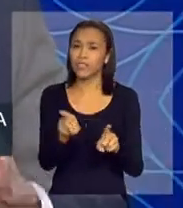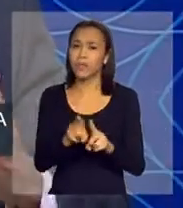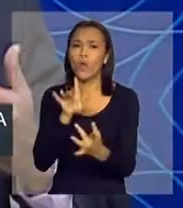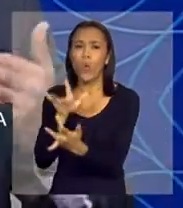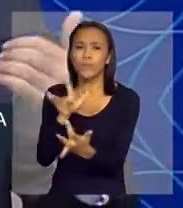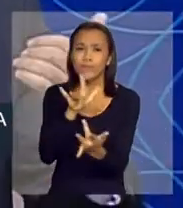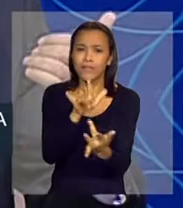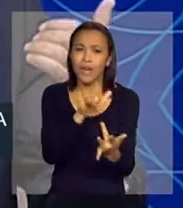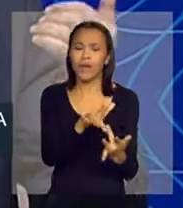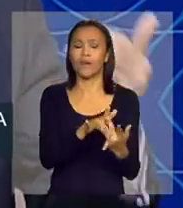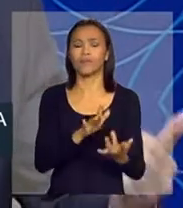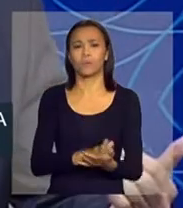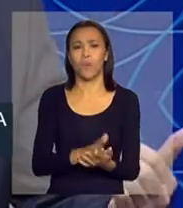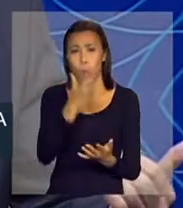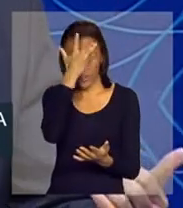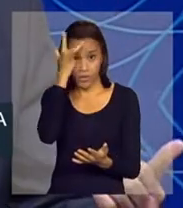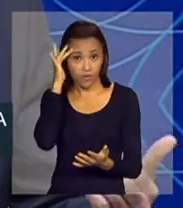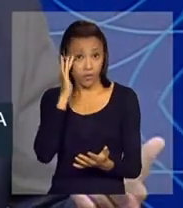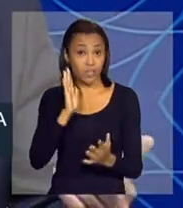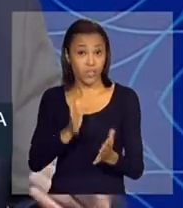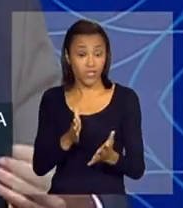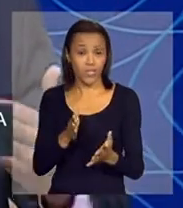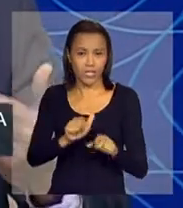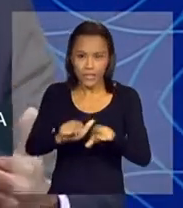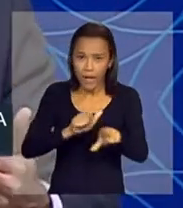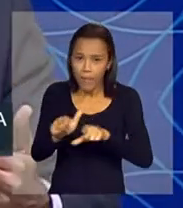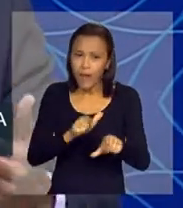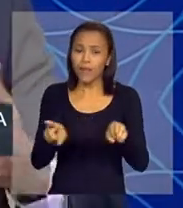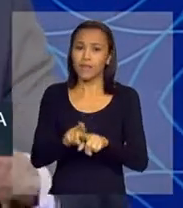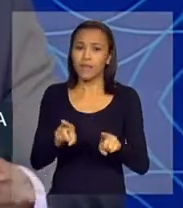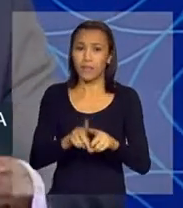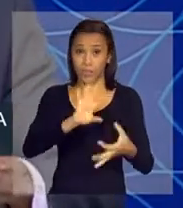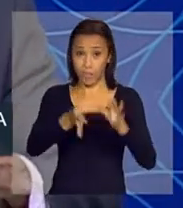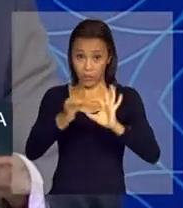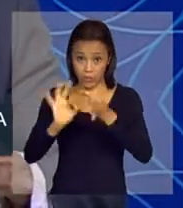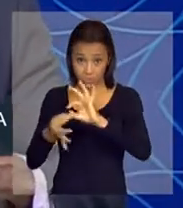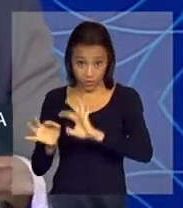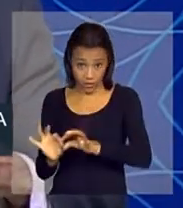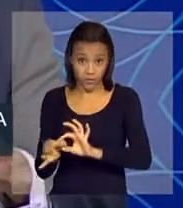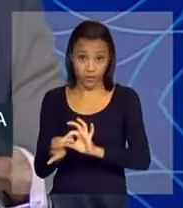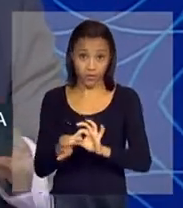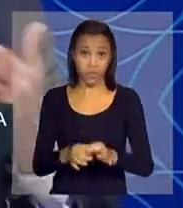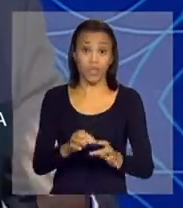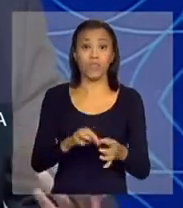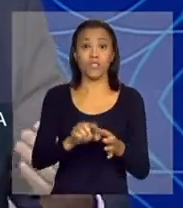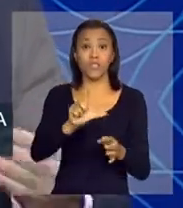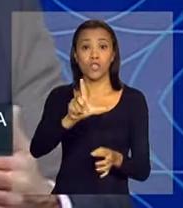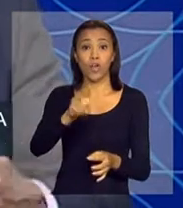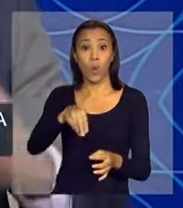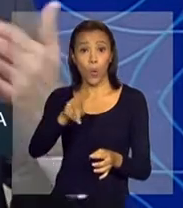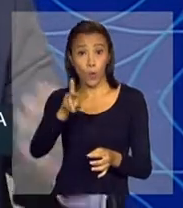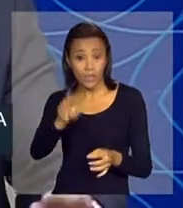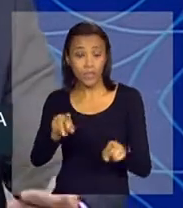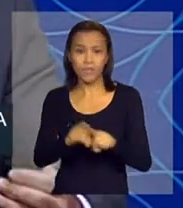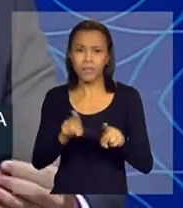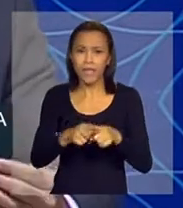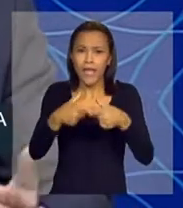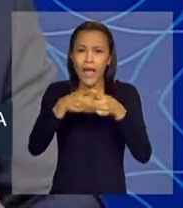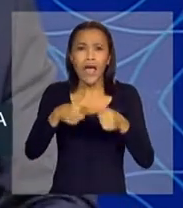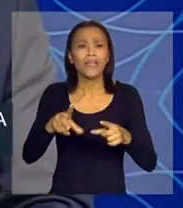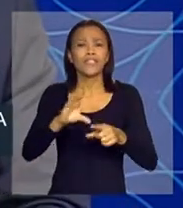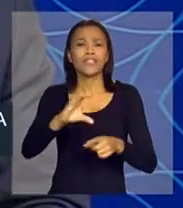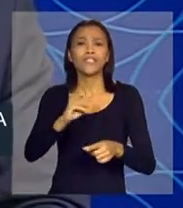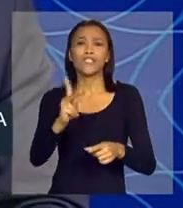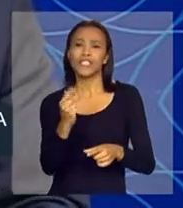permanentes com as pessoas que estiveram envolvidas nas Olimpíadas de Londres, no caso da China, fomos até lá para